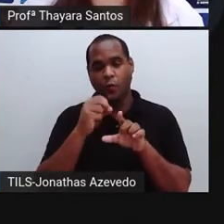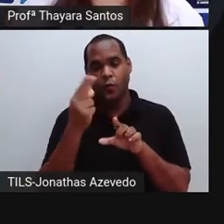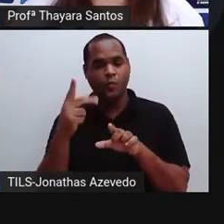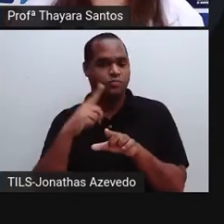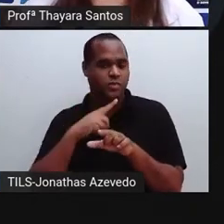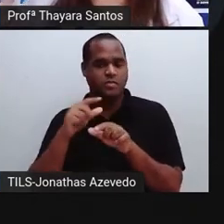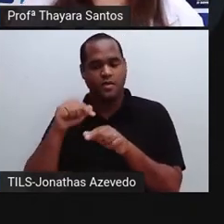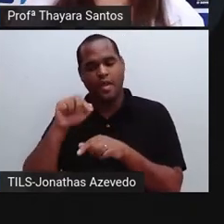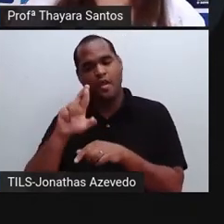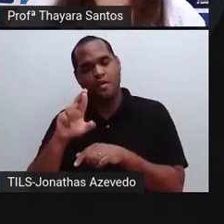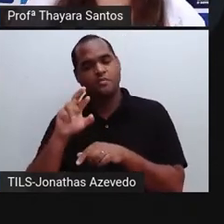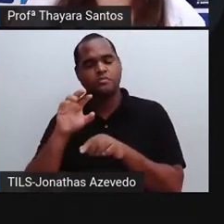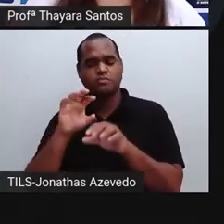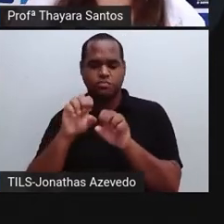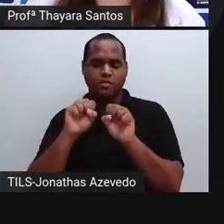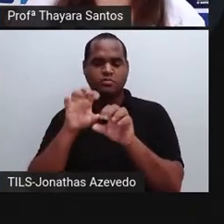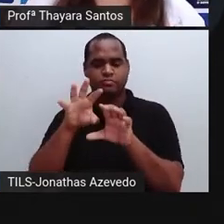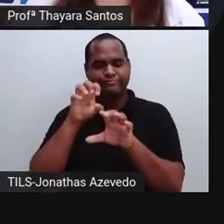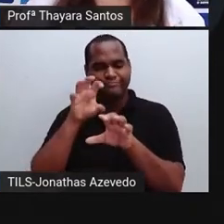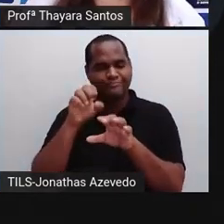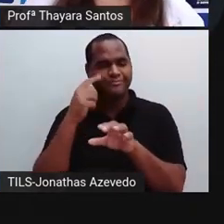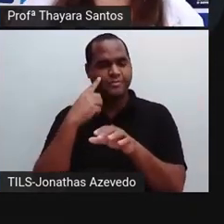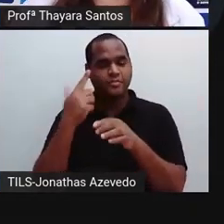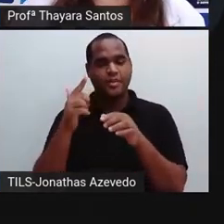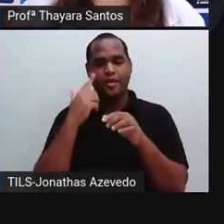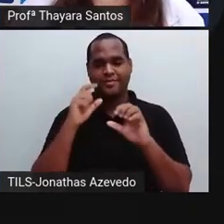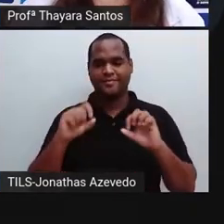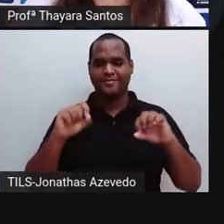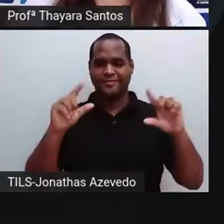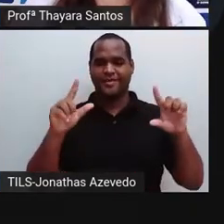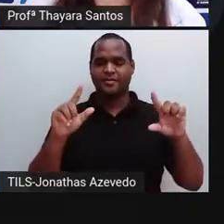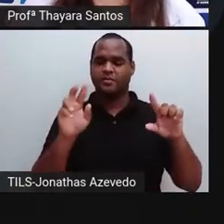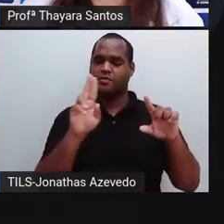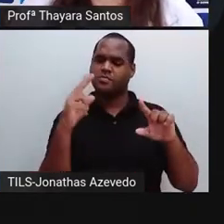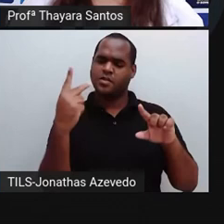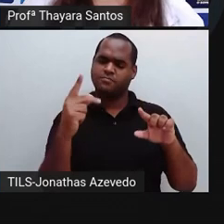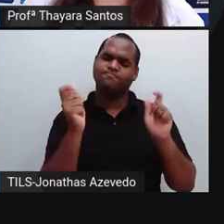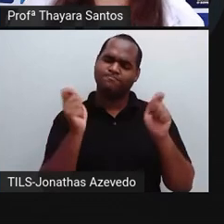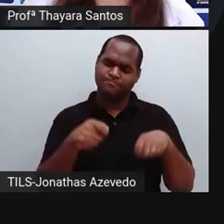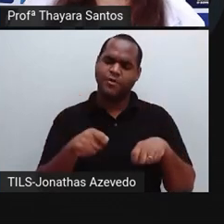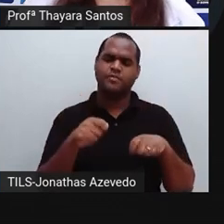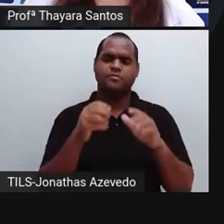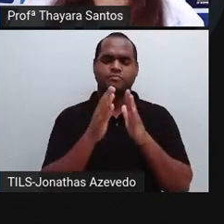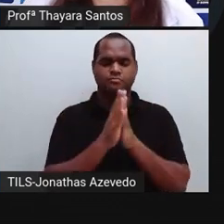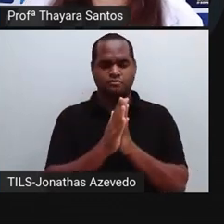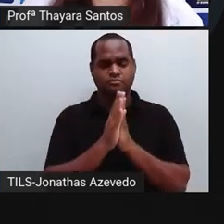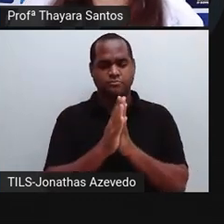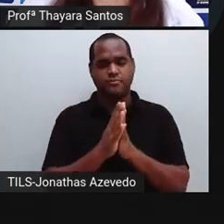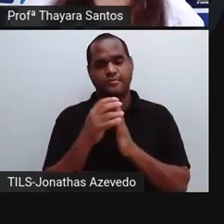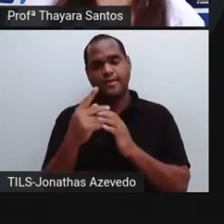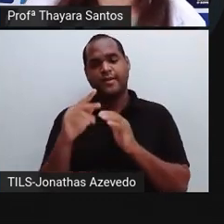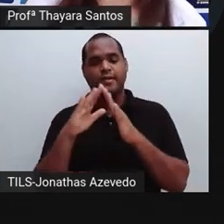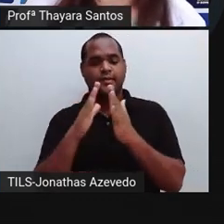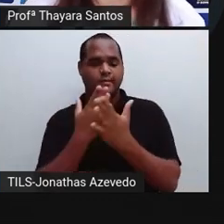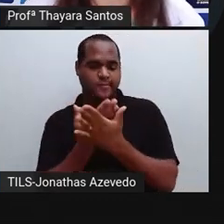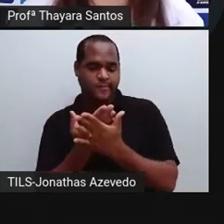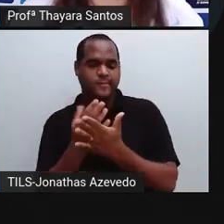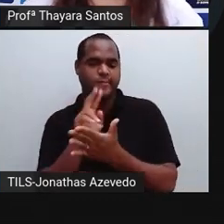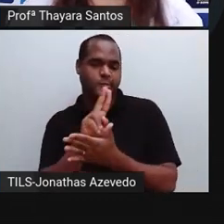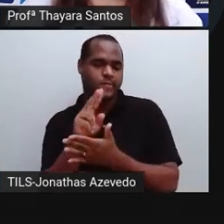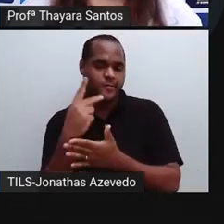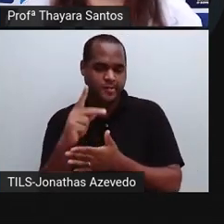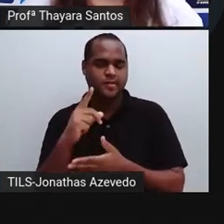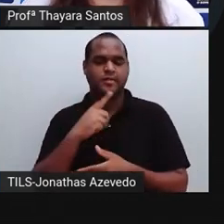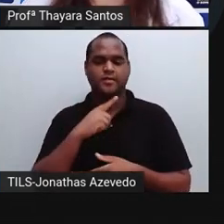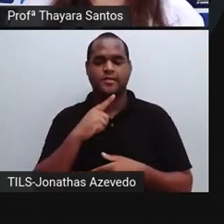quanto pelo QR Code, vocês vão ser encaminhados para essa tela daqui. Por favor, coloquem os nomes de vocês. E se puderem, coloquem também o